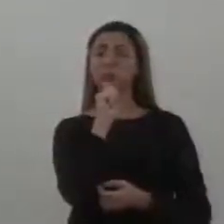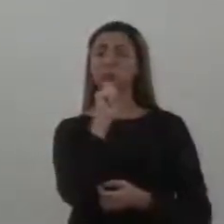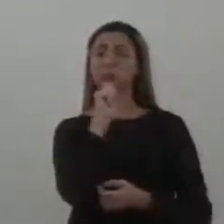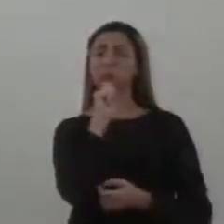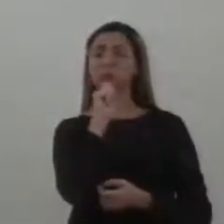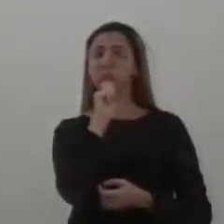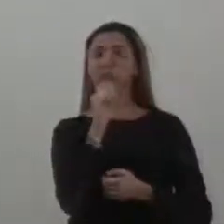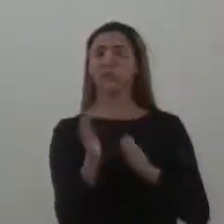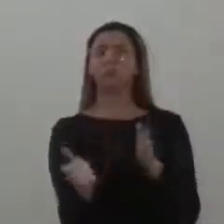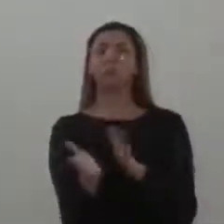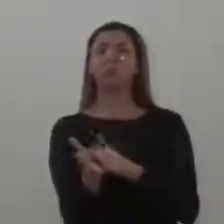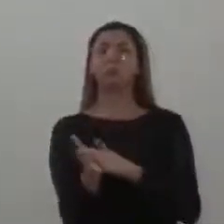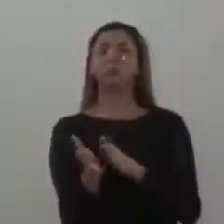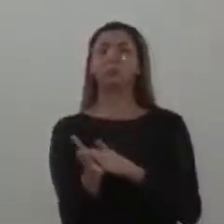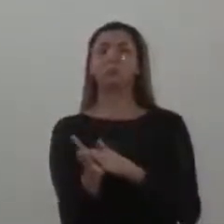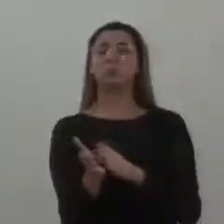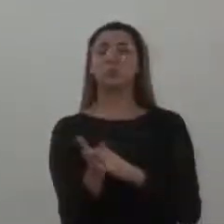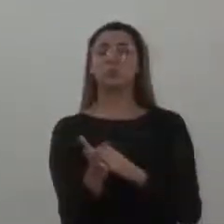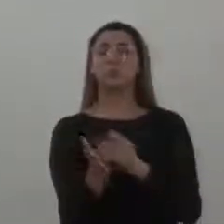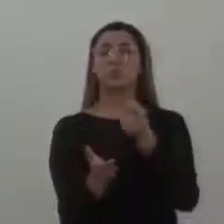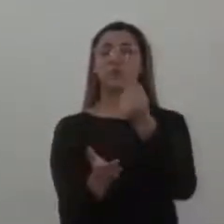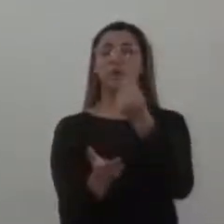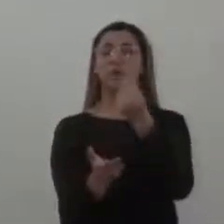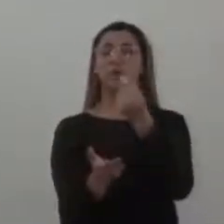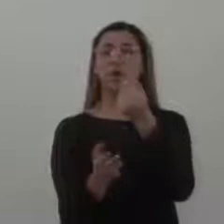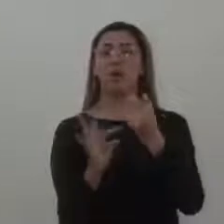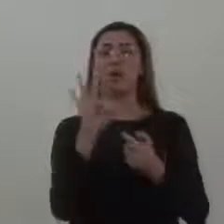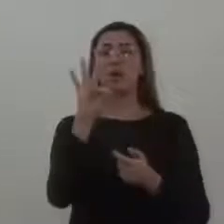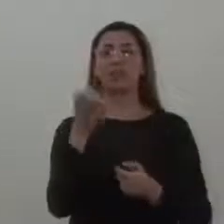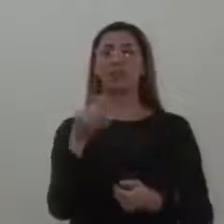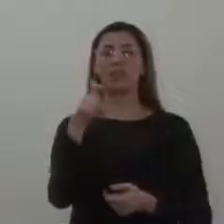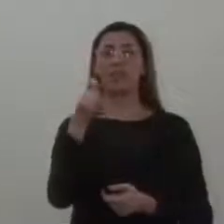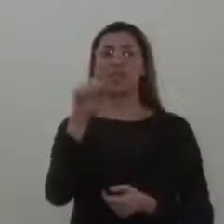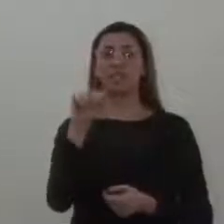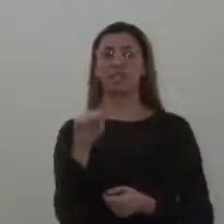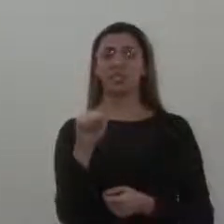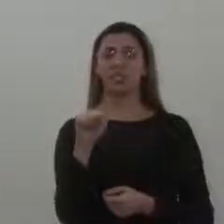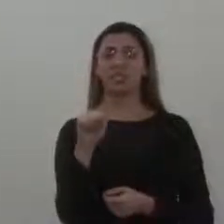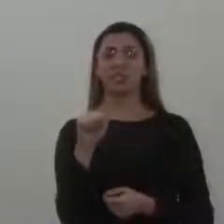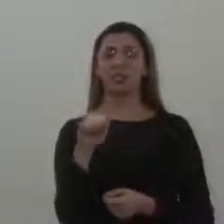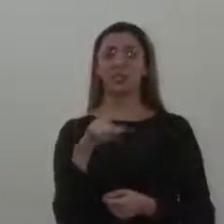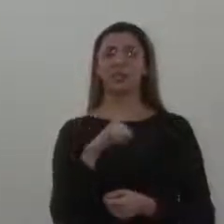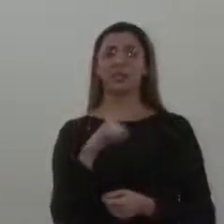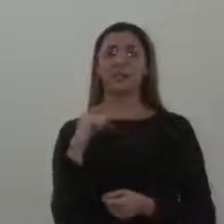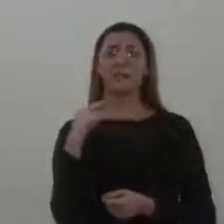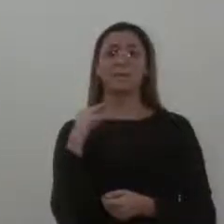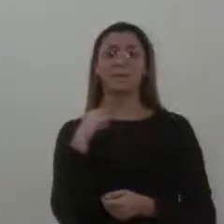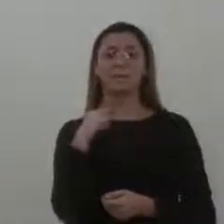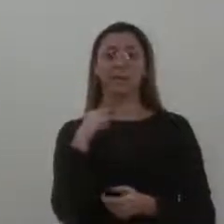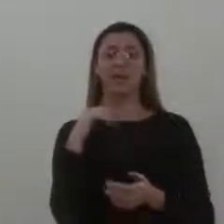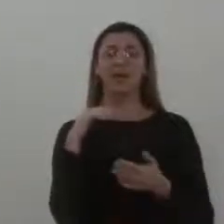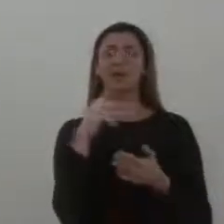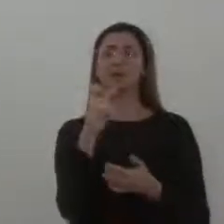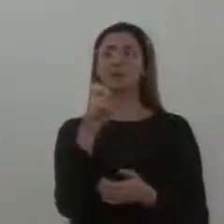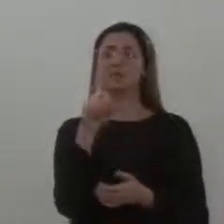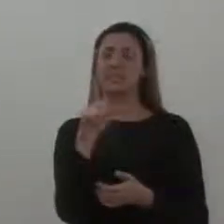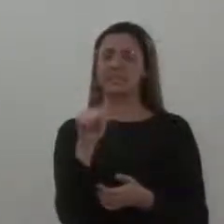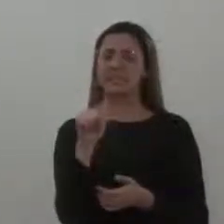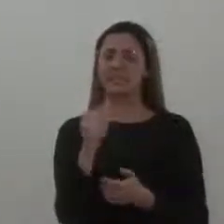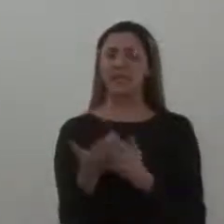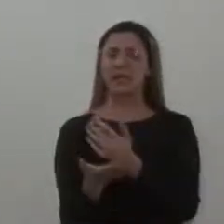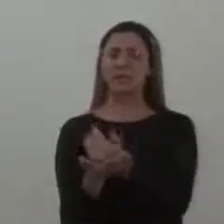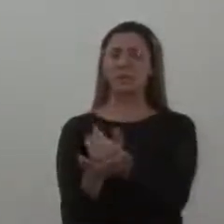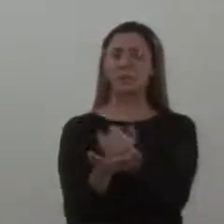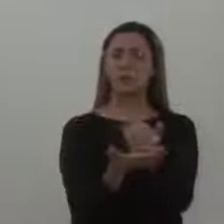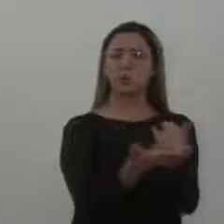ou não foi cobrado, cobrava a taxa anterior. tenho aqui, tem o maio até dezembro de 2017, arrecadação,